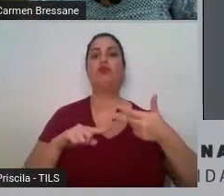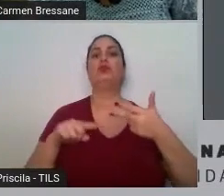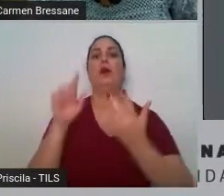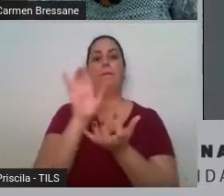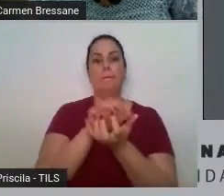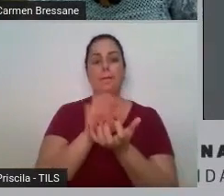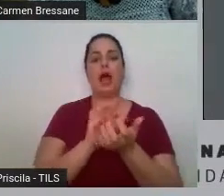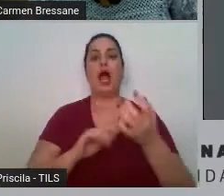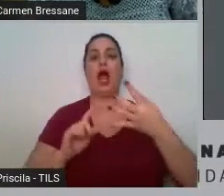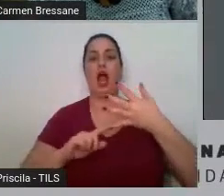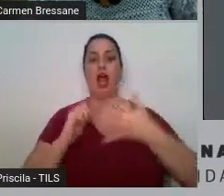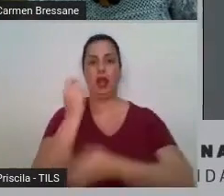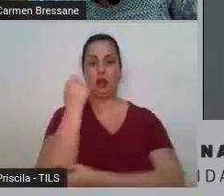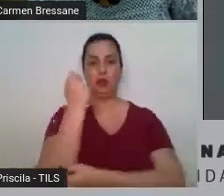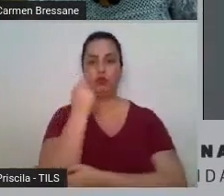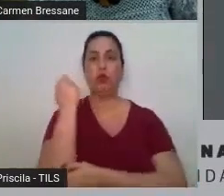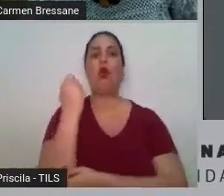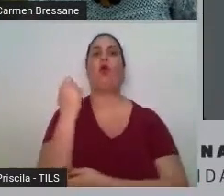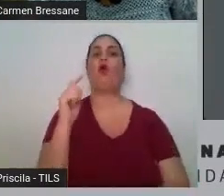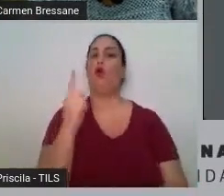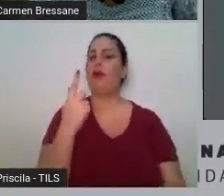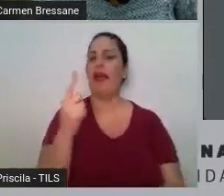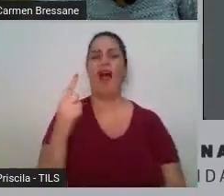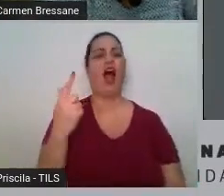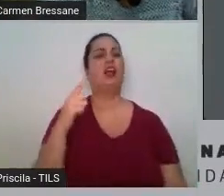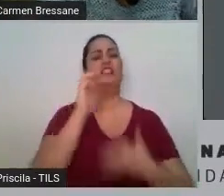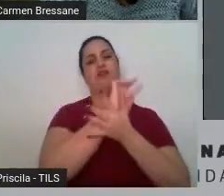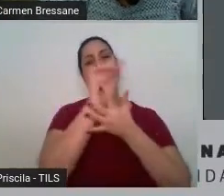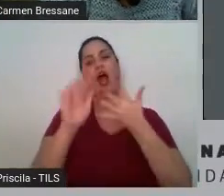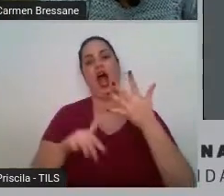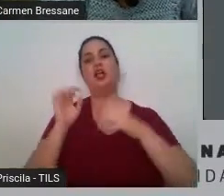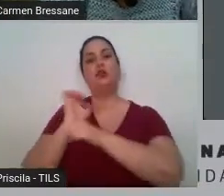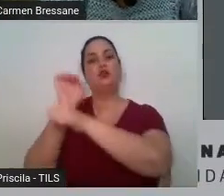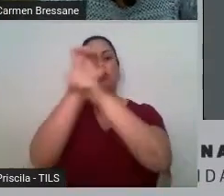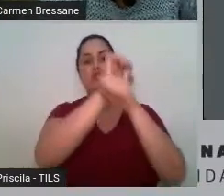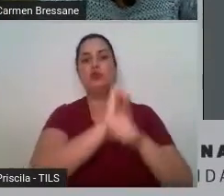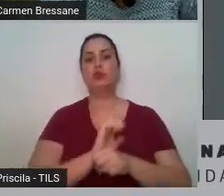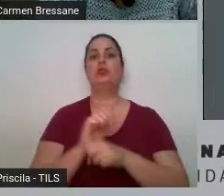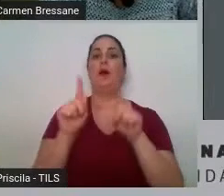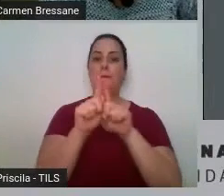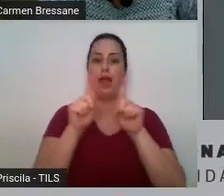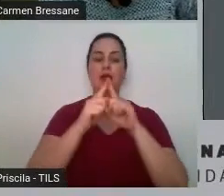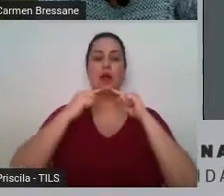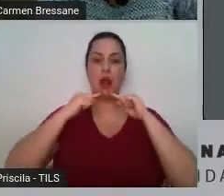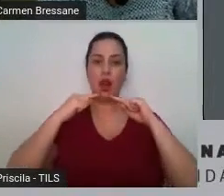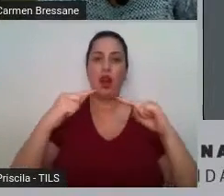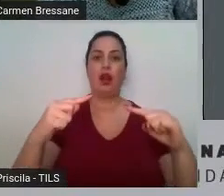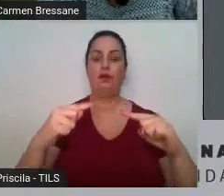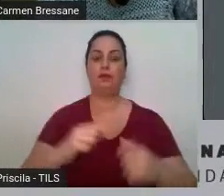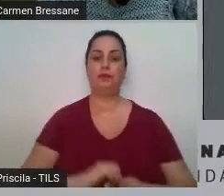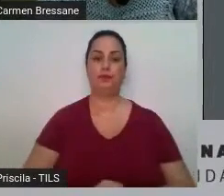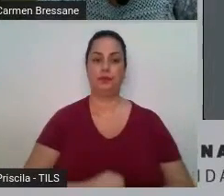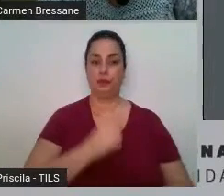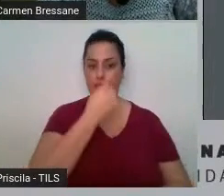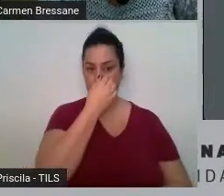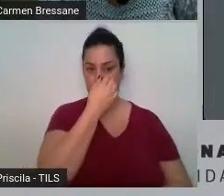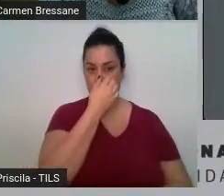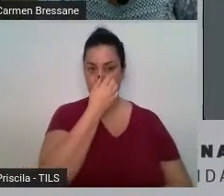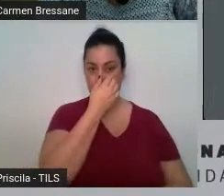Grande do Sul, de Goiás e outros se manifestaram contra esse esquema. No nosso relatório está lá